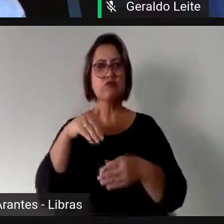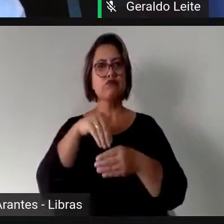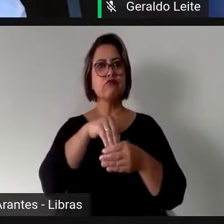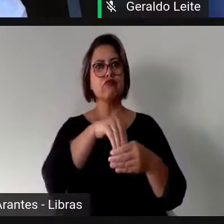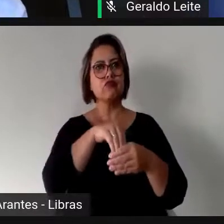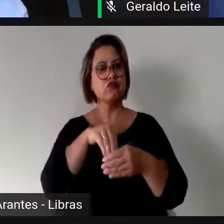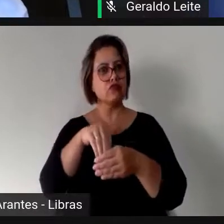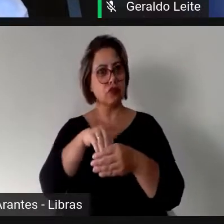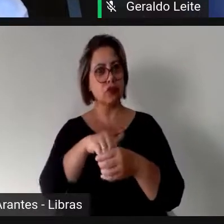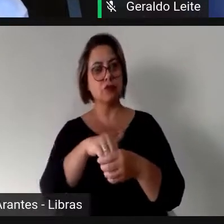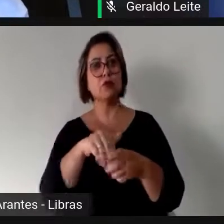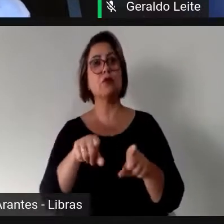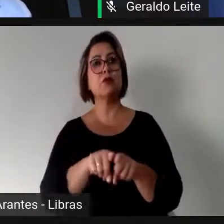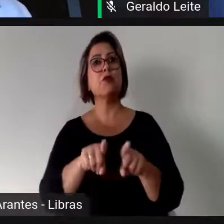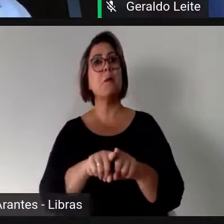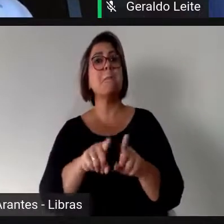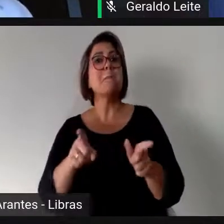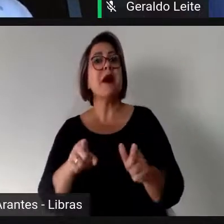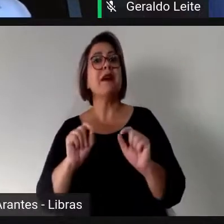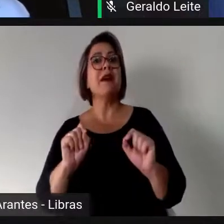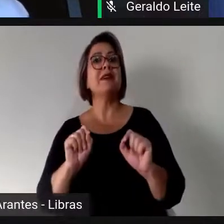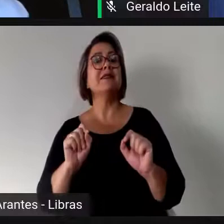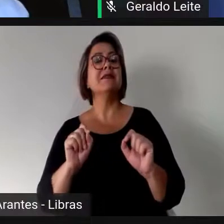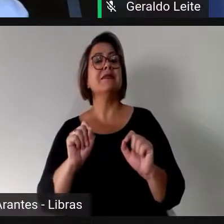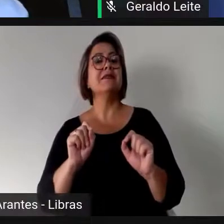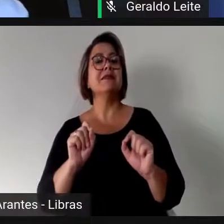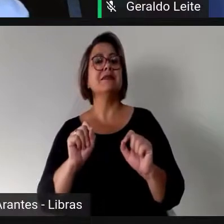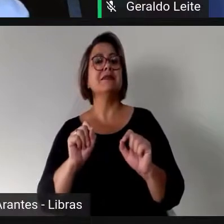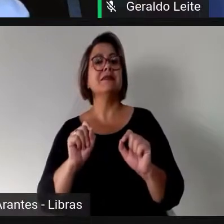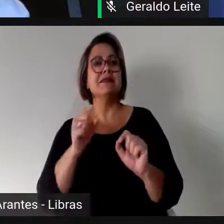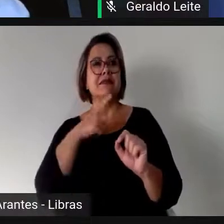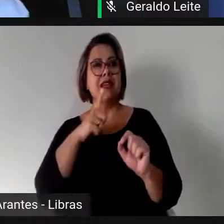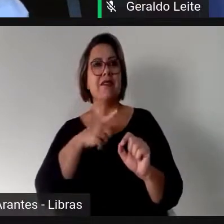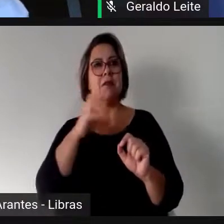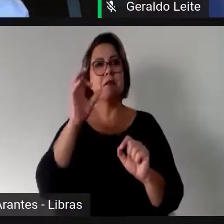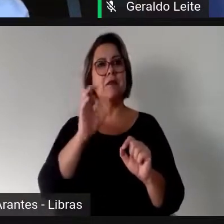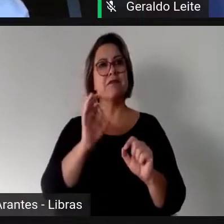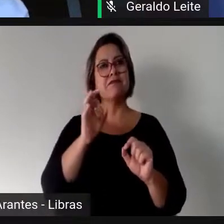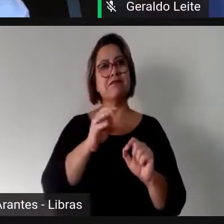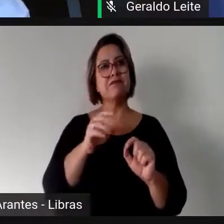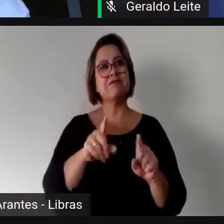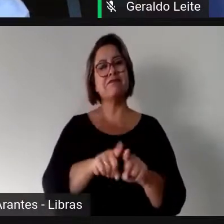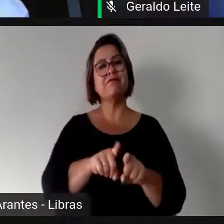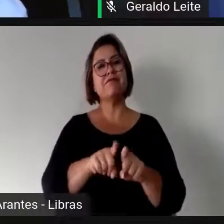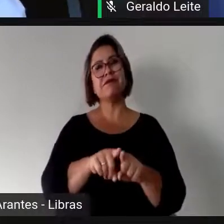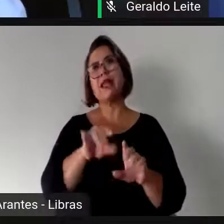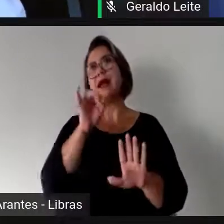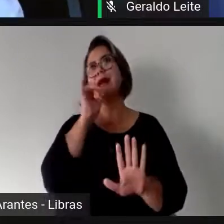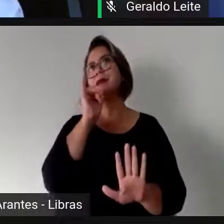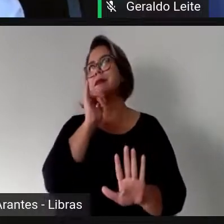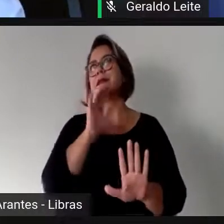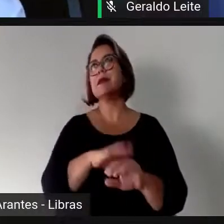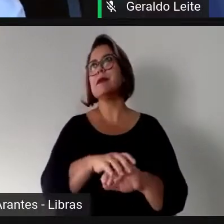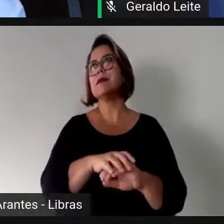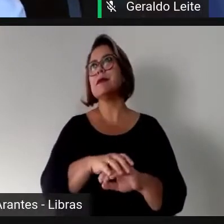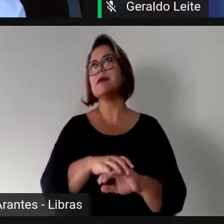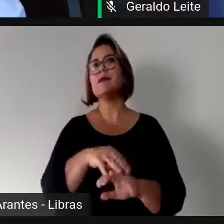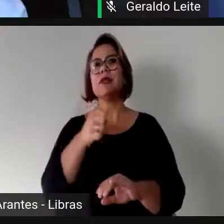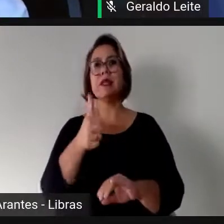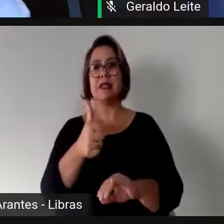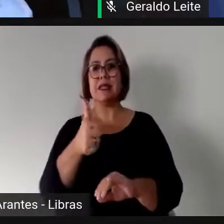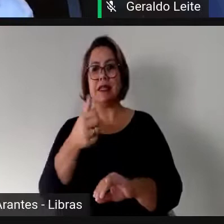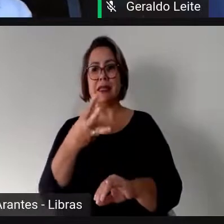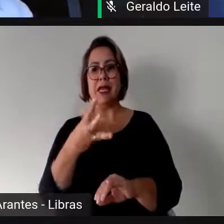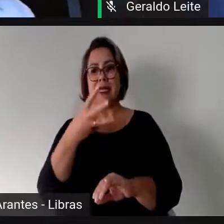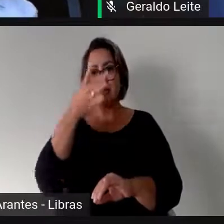candidato, né, mas aí você puxa mulheres, assim, você diz assim, a cada três eleitos do partido,